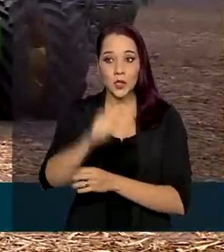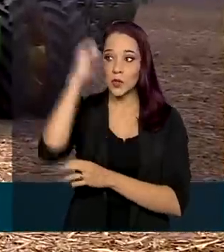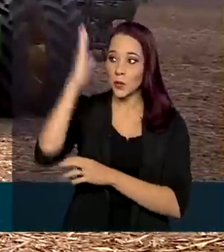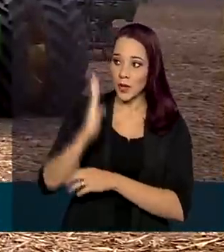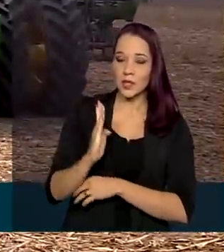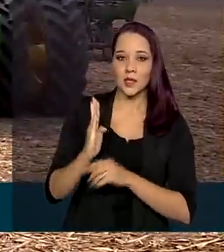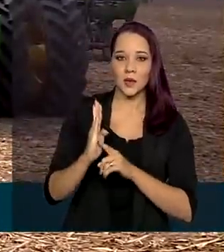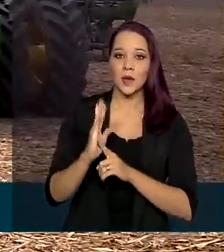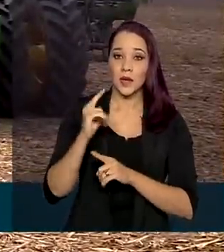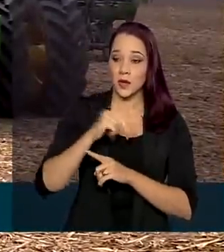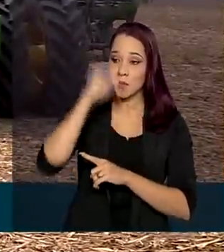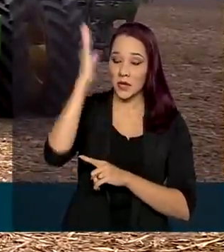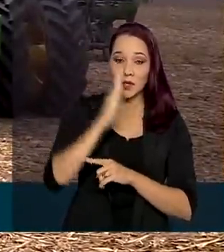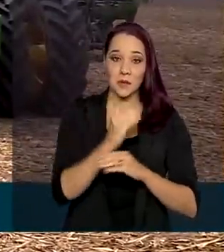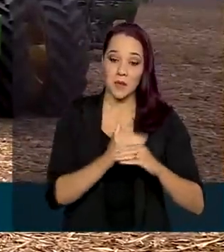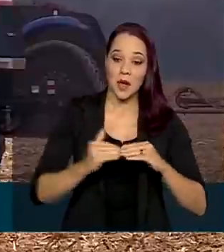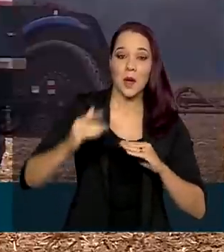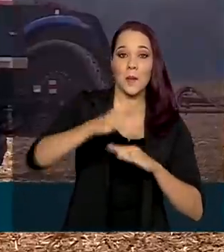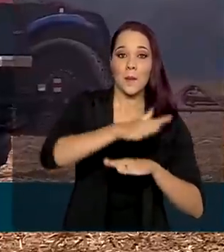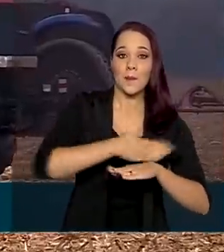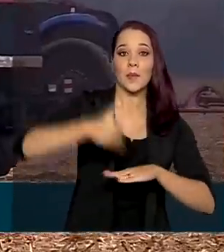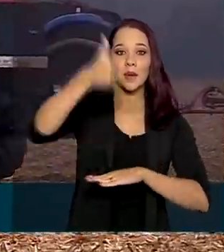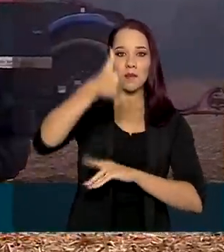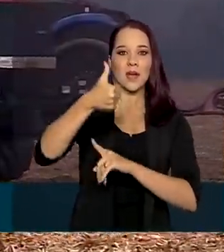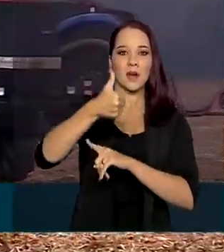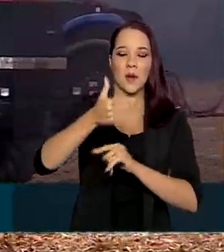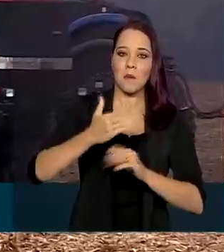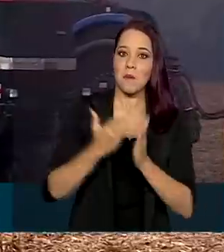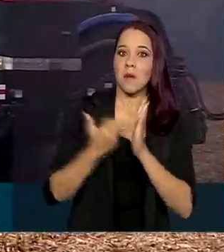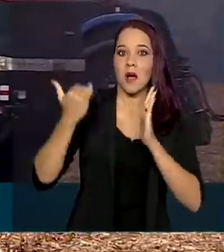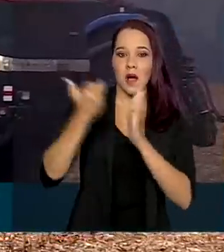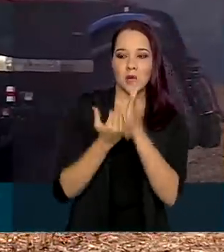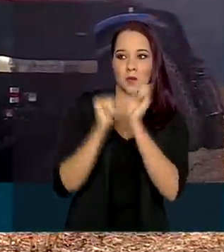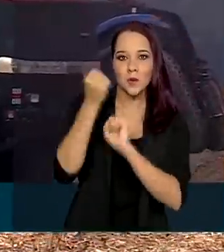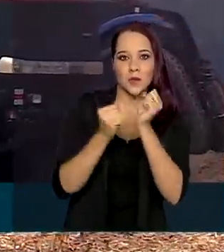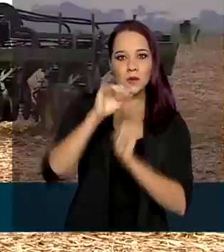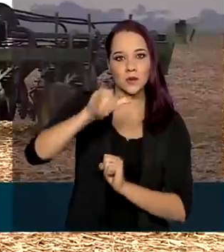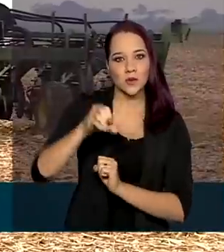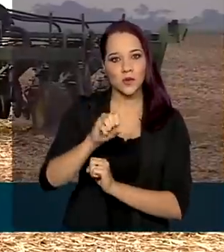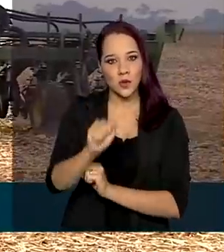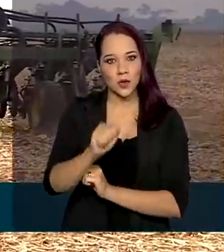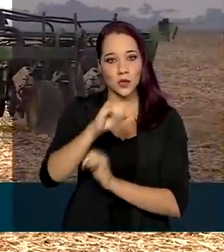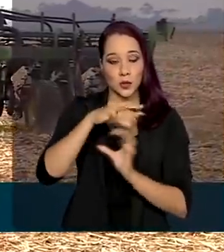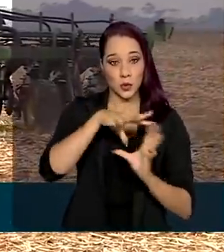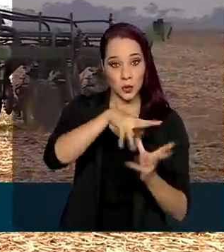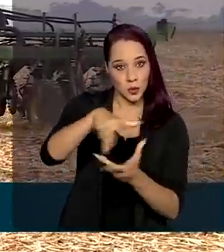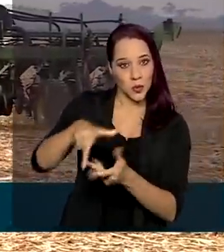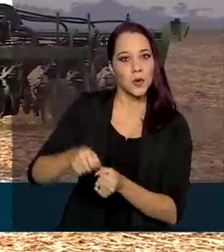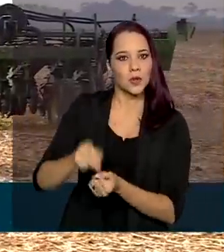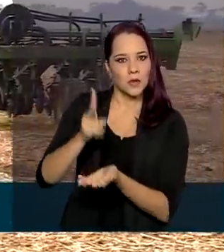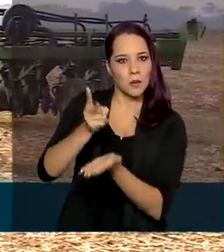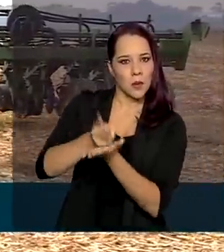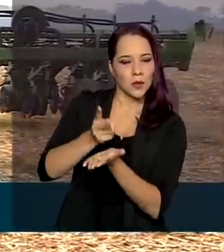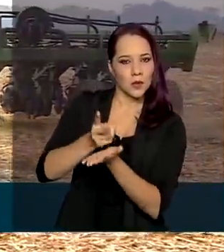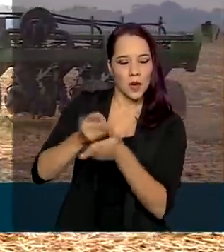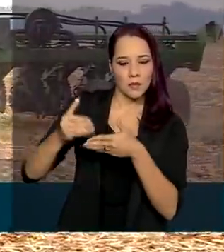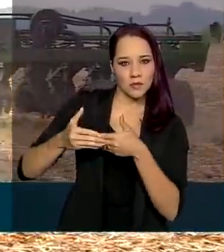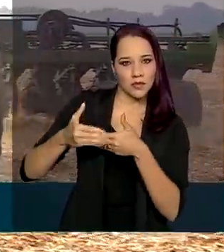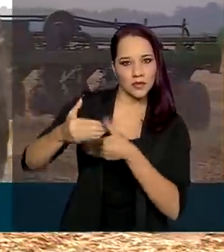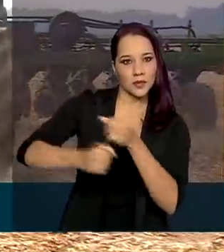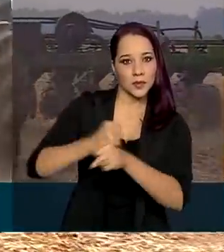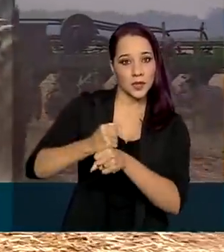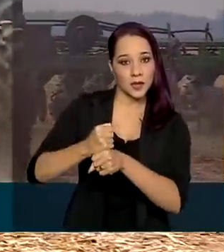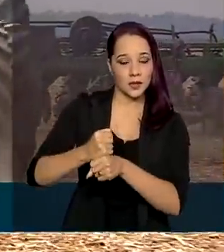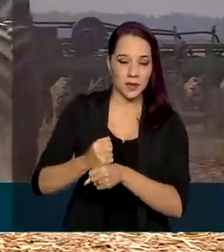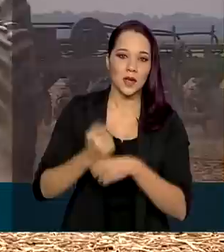Brasil e o Brasil passou para a primeira colocação como o maior produtor de soja do mundo e deve continuar nessa posição nos próximos anos,